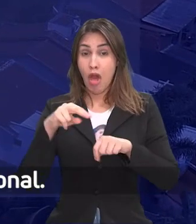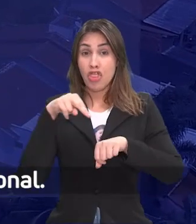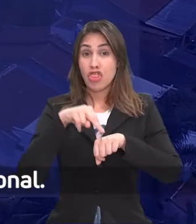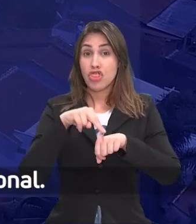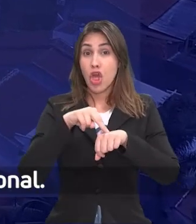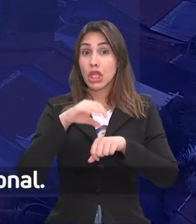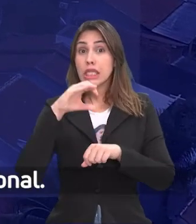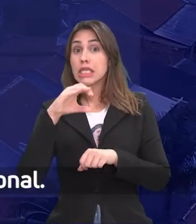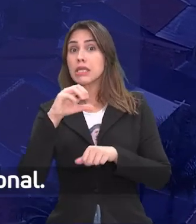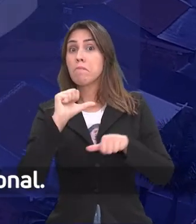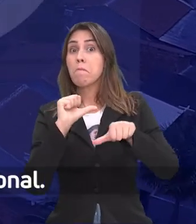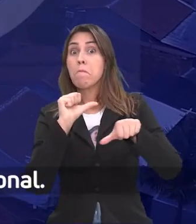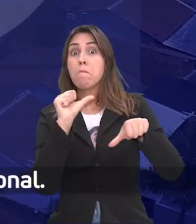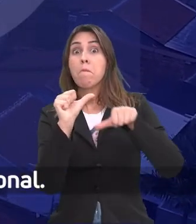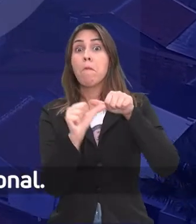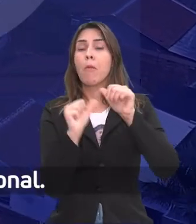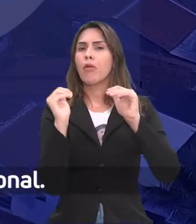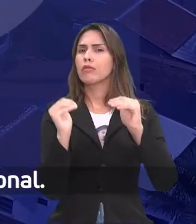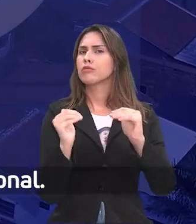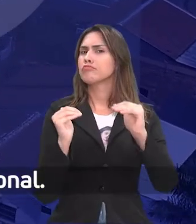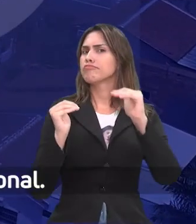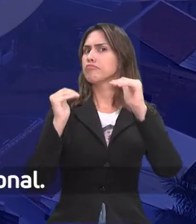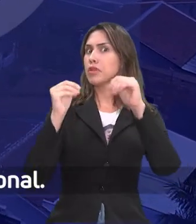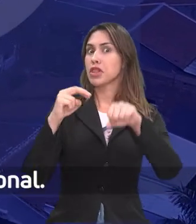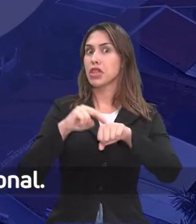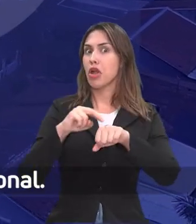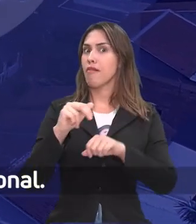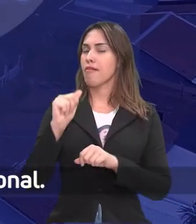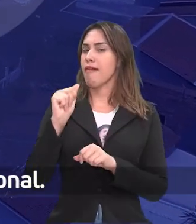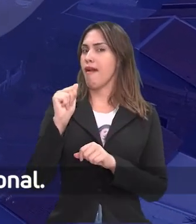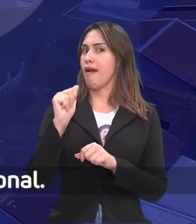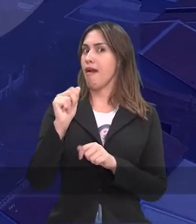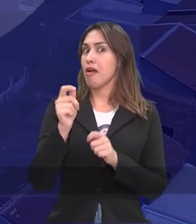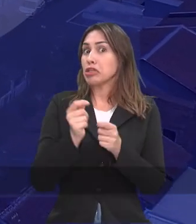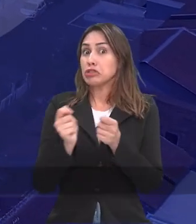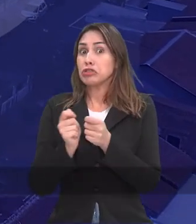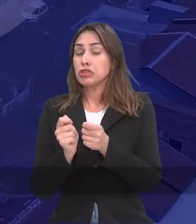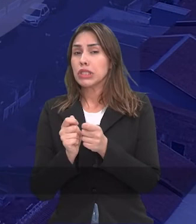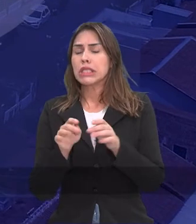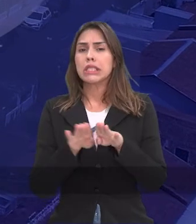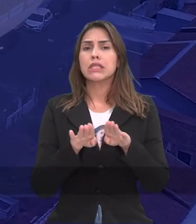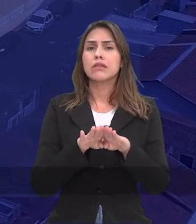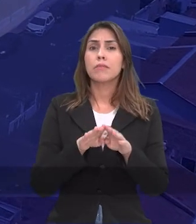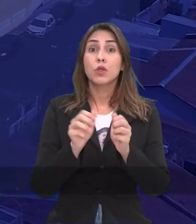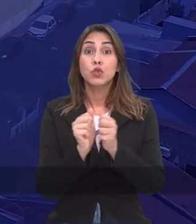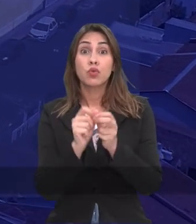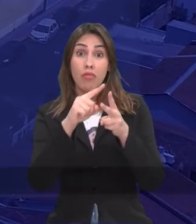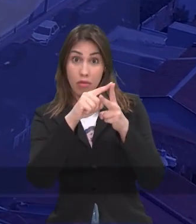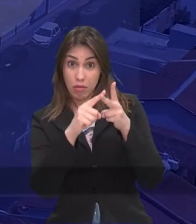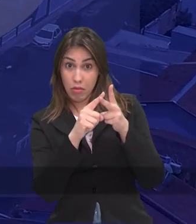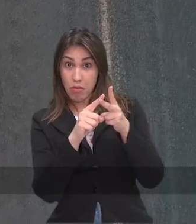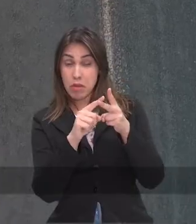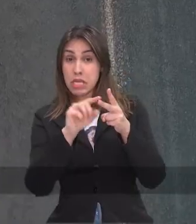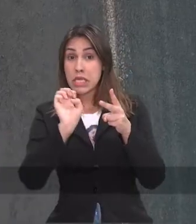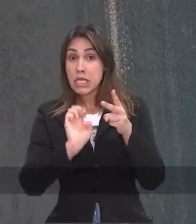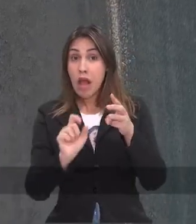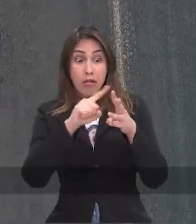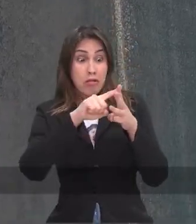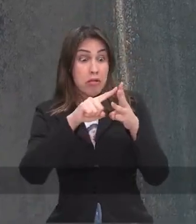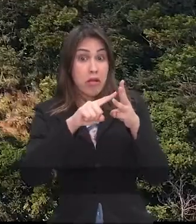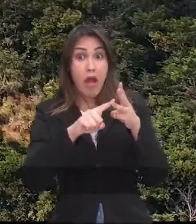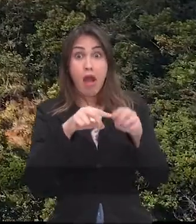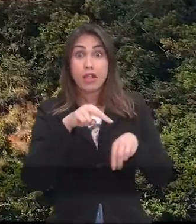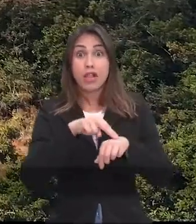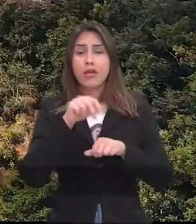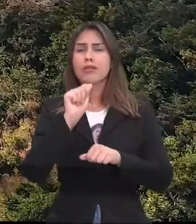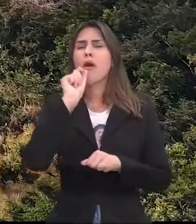nota C e, pela primeira vez, somos nota A no Tesouro Nacional, ao lado de apenas outros dois estados. E sabe o que